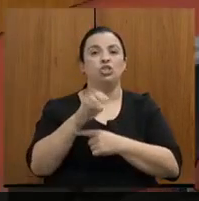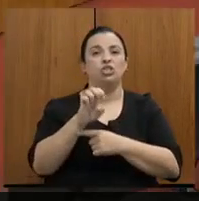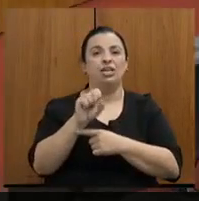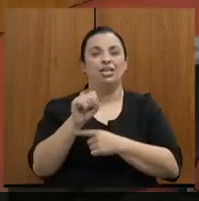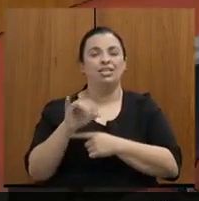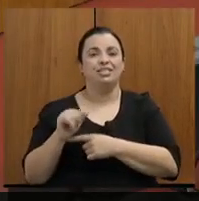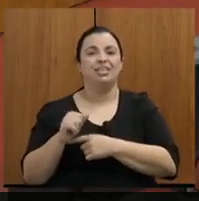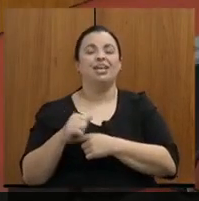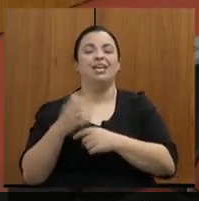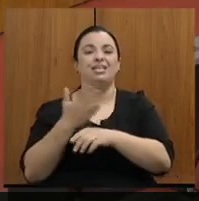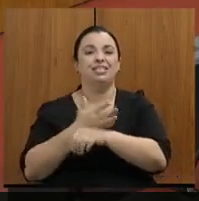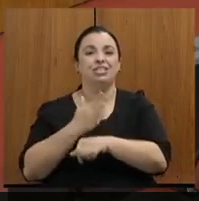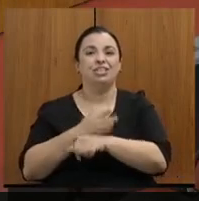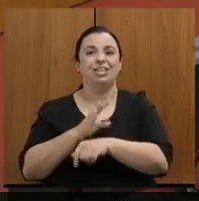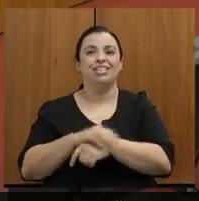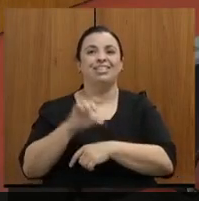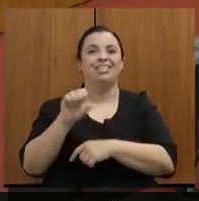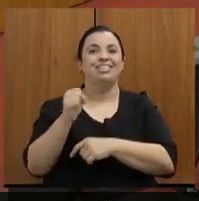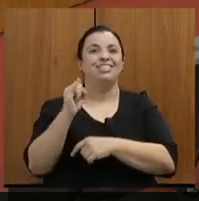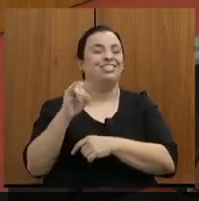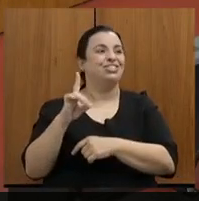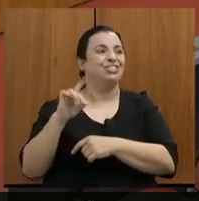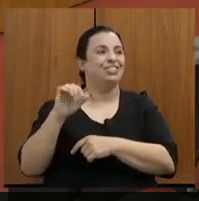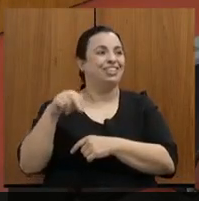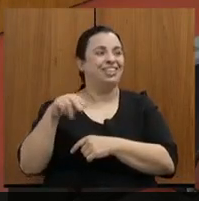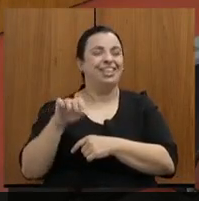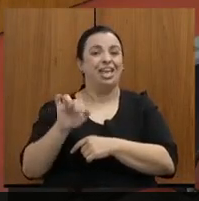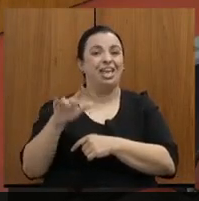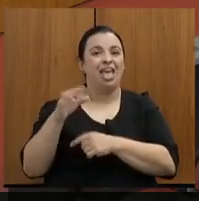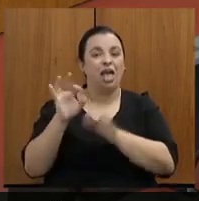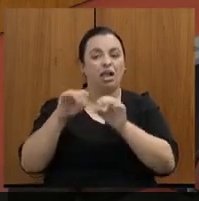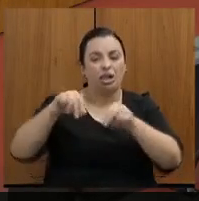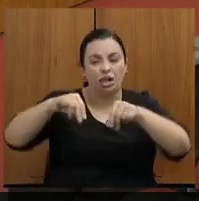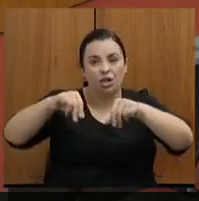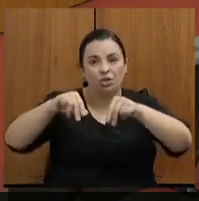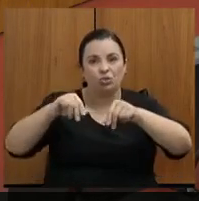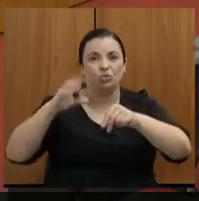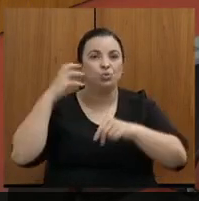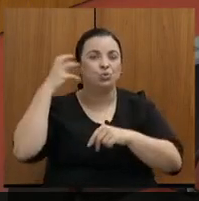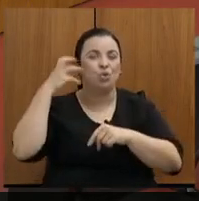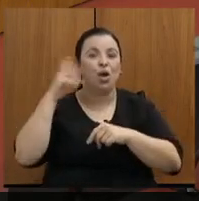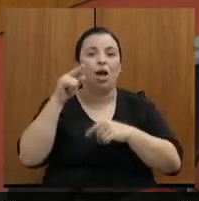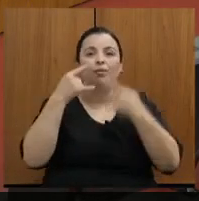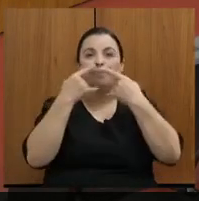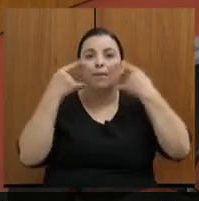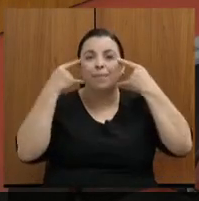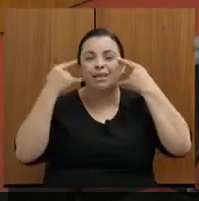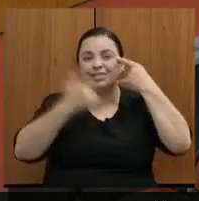Lúcio, operador de som, a fera lá com... Ela está com a máscara do galo, gente.